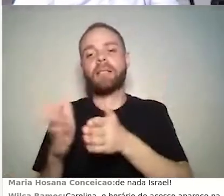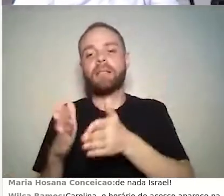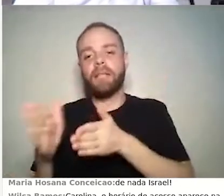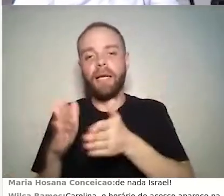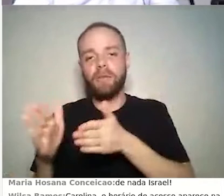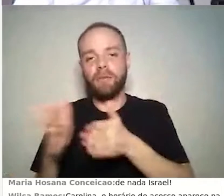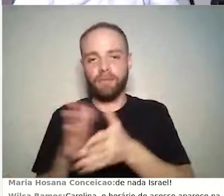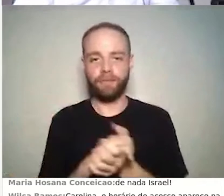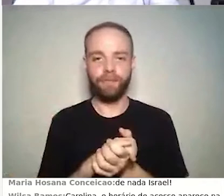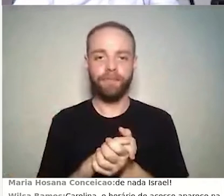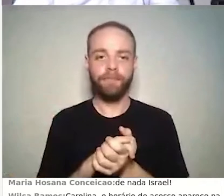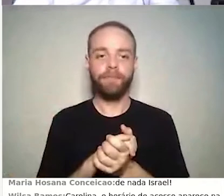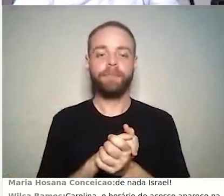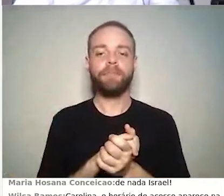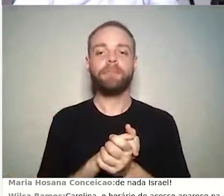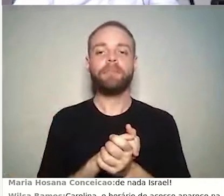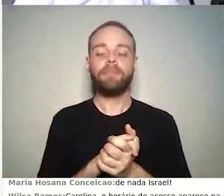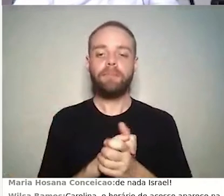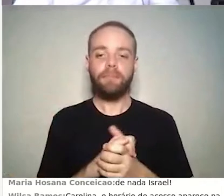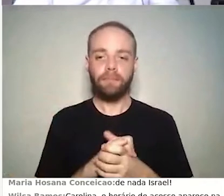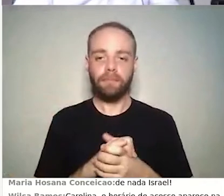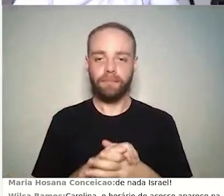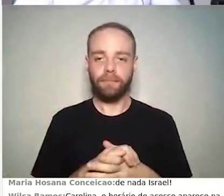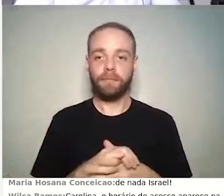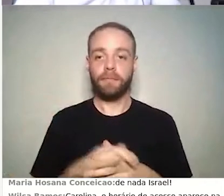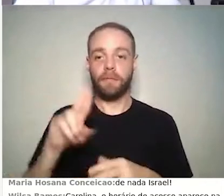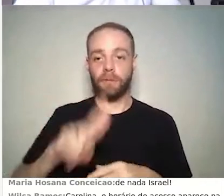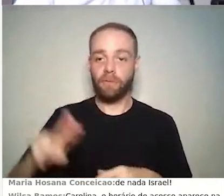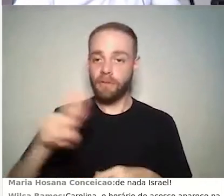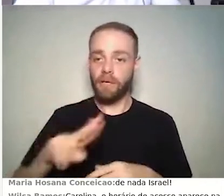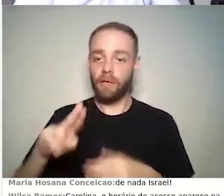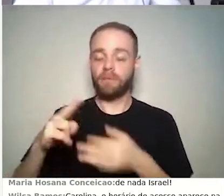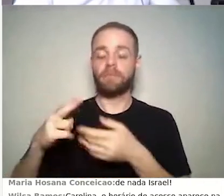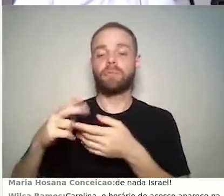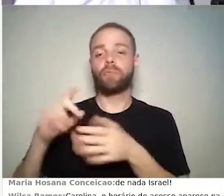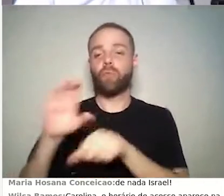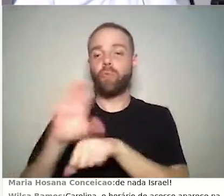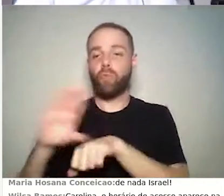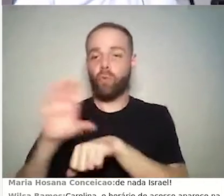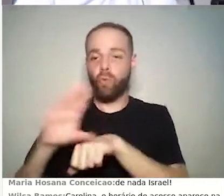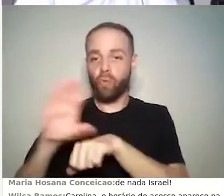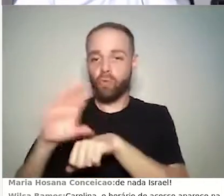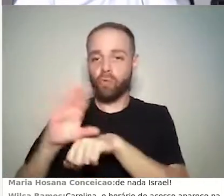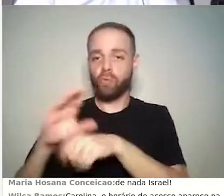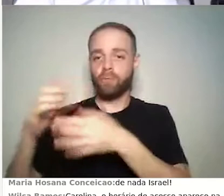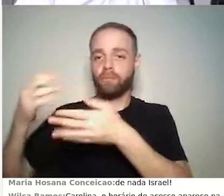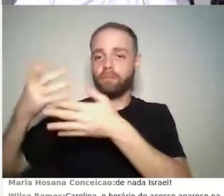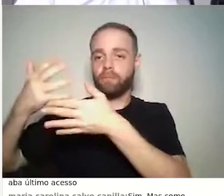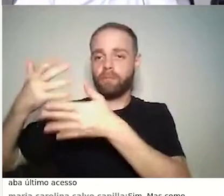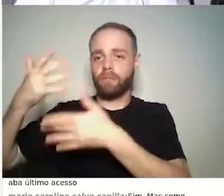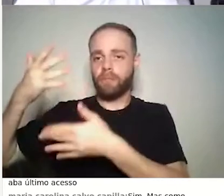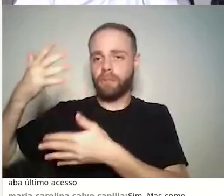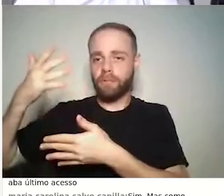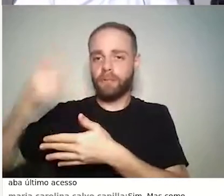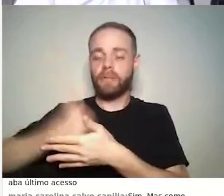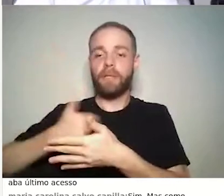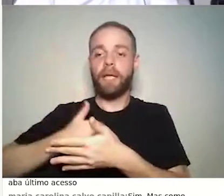Bom, além dessas atividades do curso, eu tenho o item de conclusão das atividades.